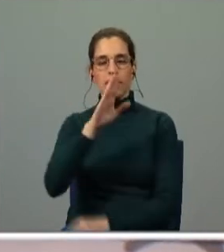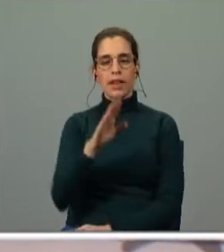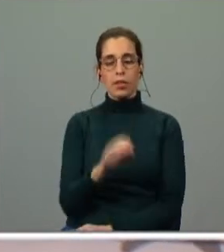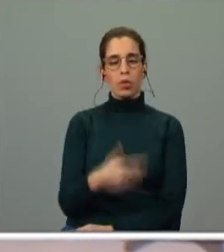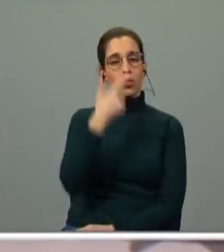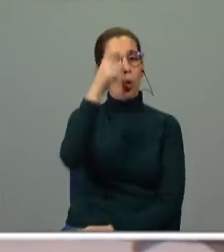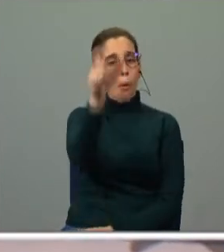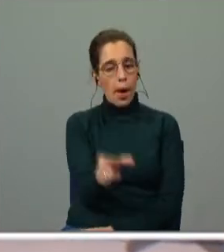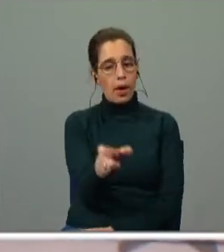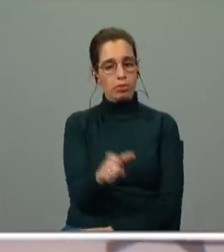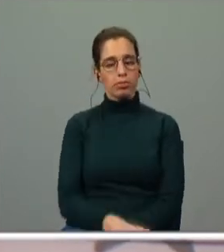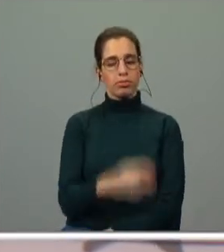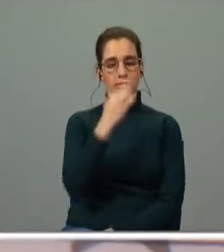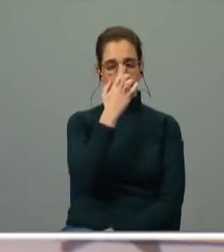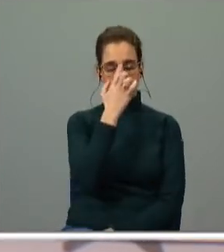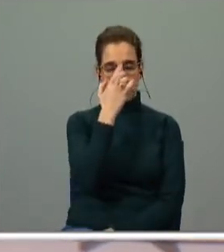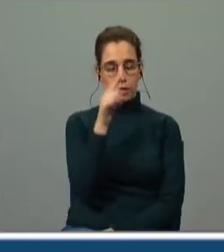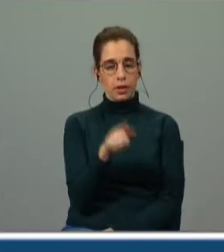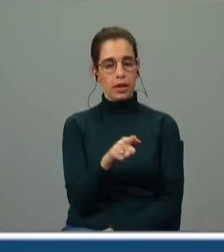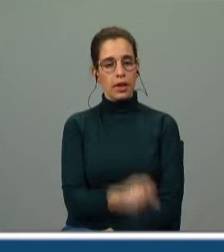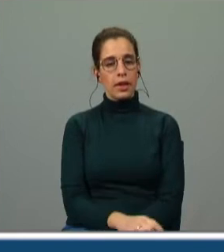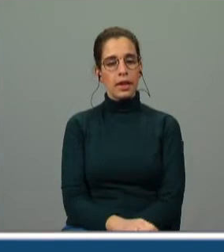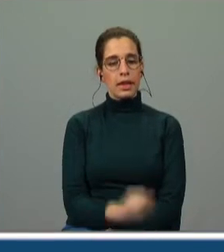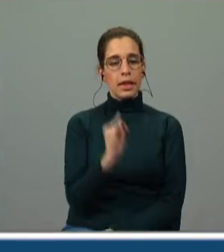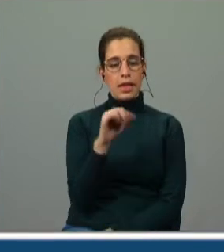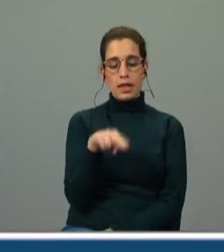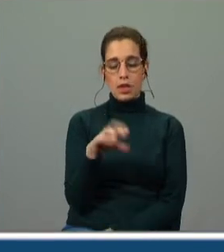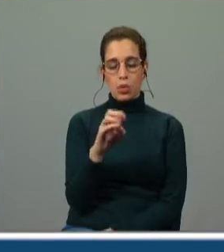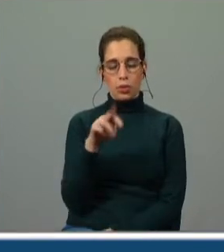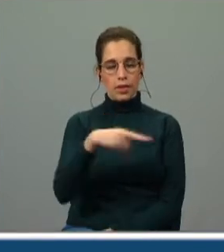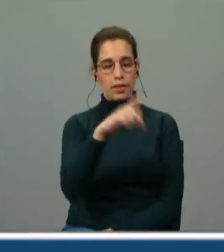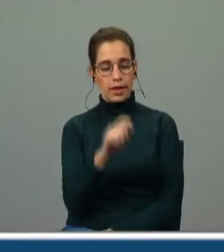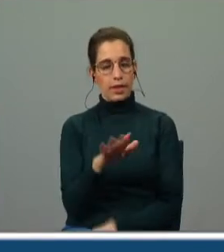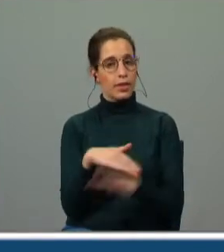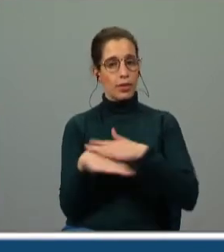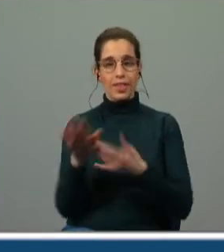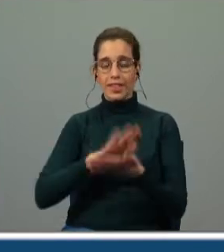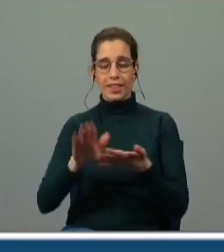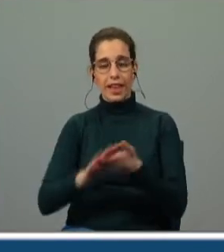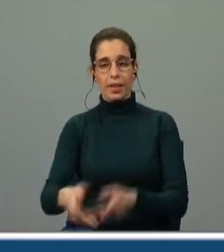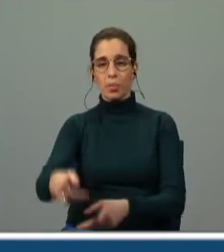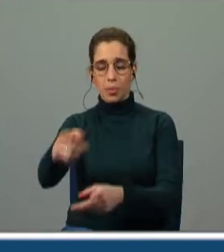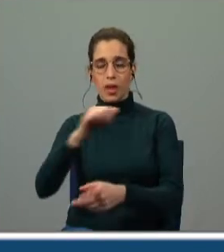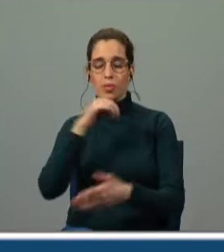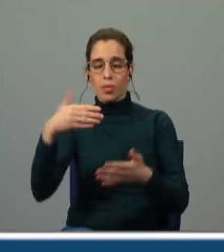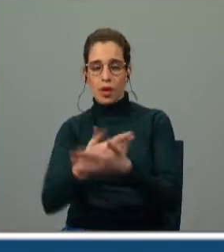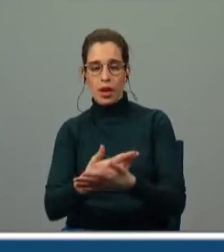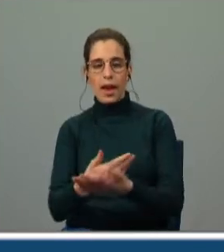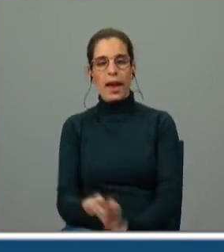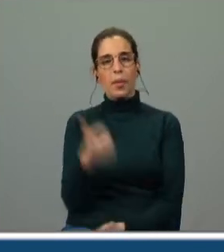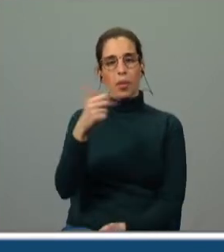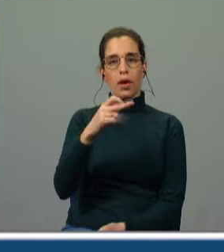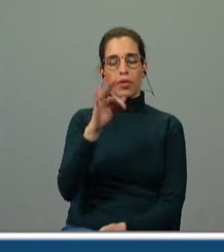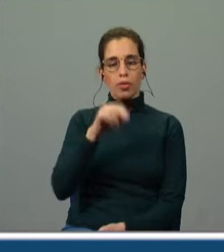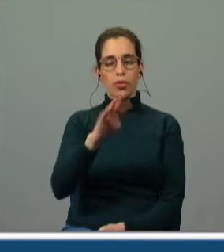for humano e perante esta inocente que não fez erro para perder a vida era bom que Afonso